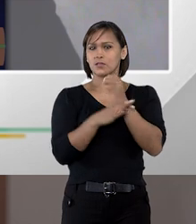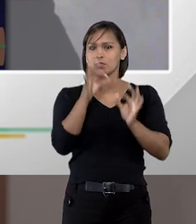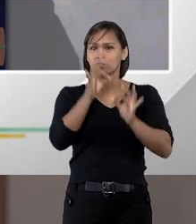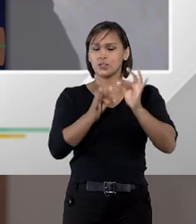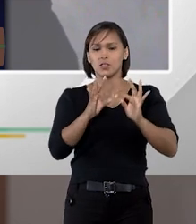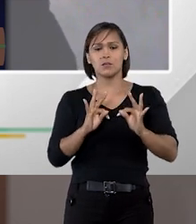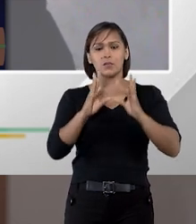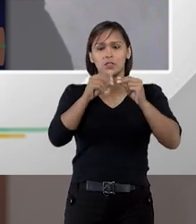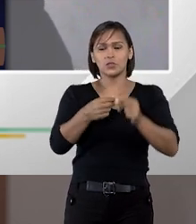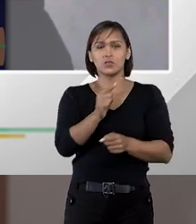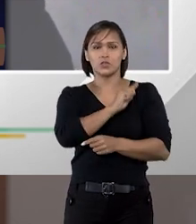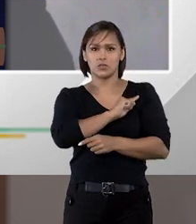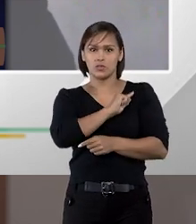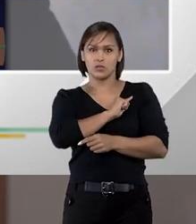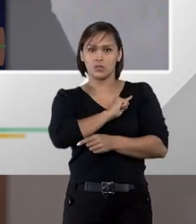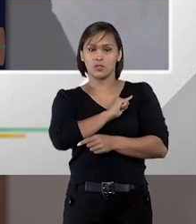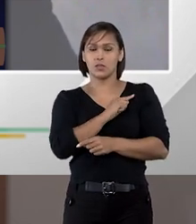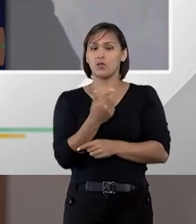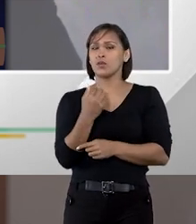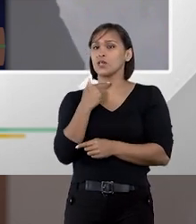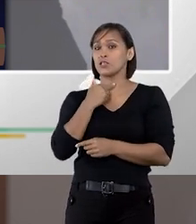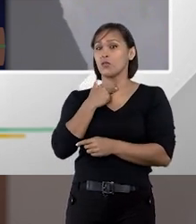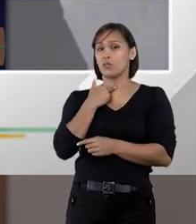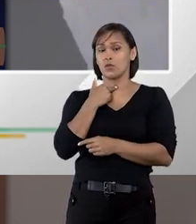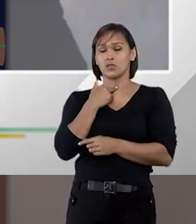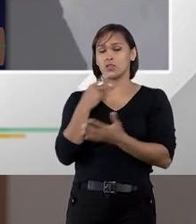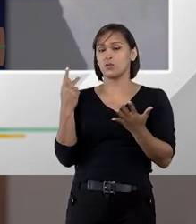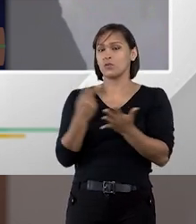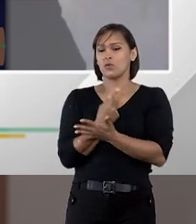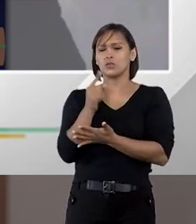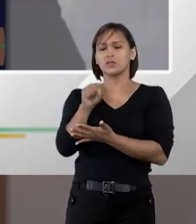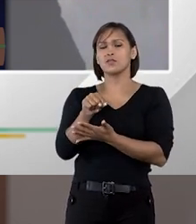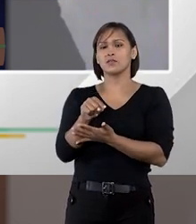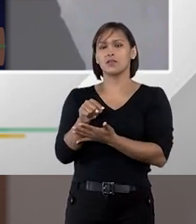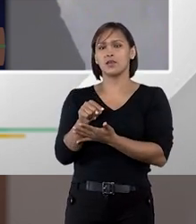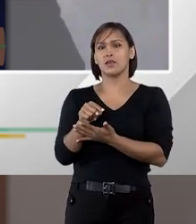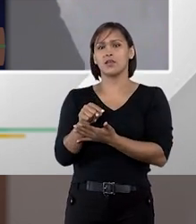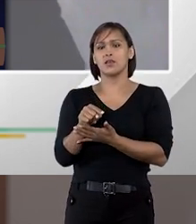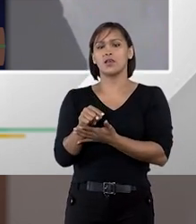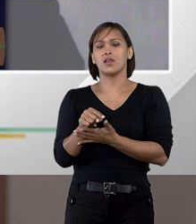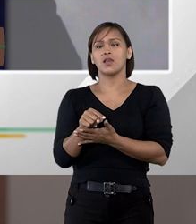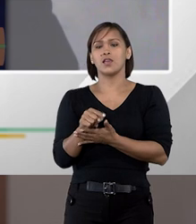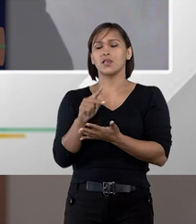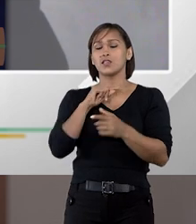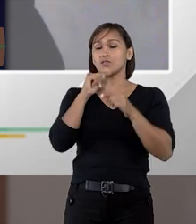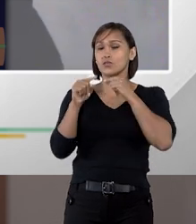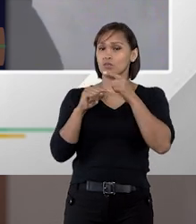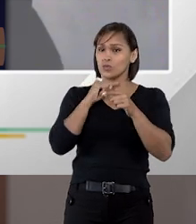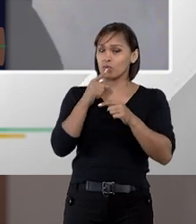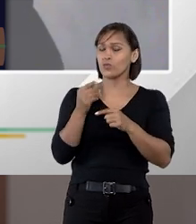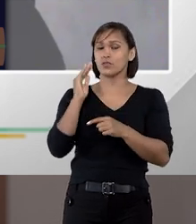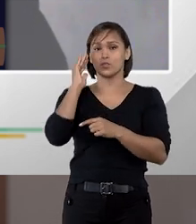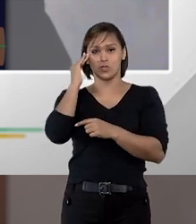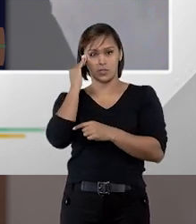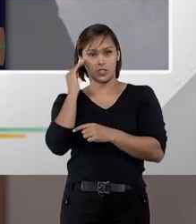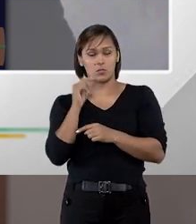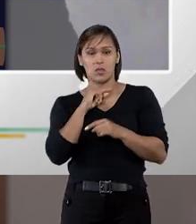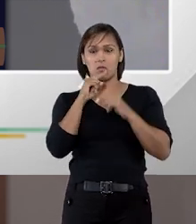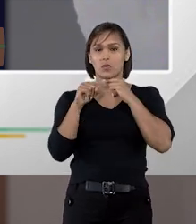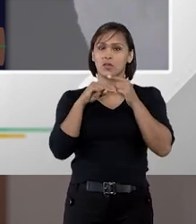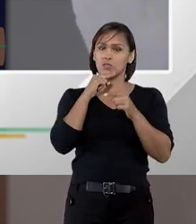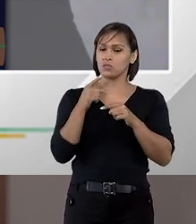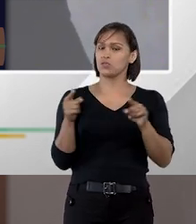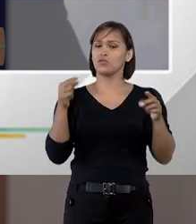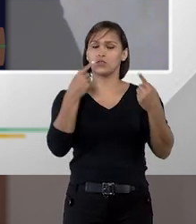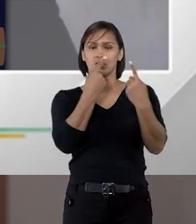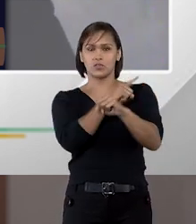jurídica para todos os gestores o que não podemos deixar é que as incertezas de interpretação ou